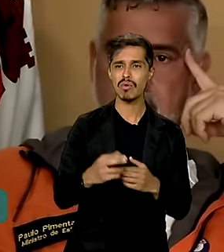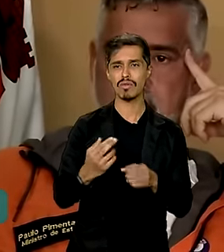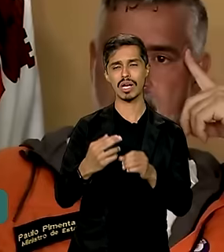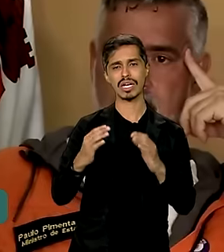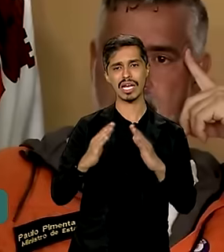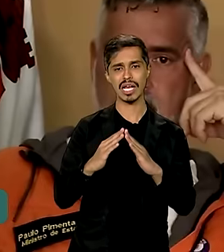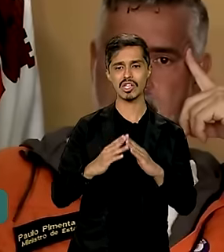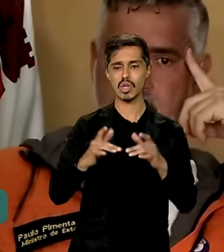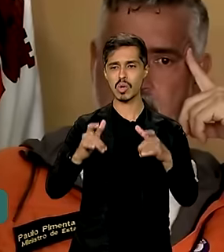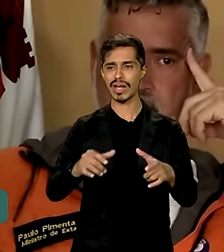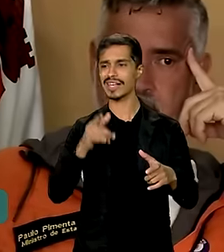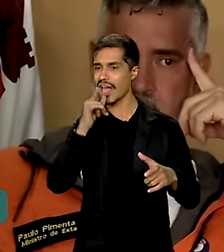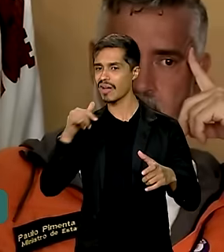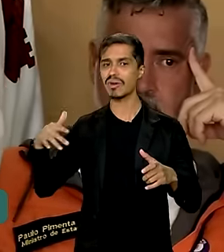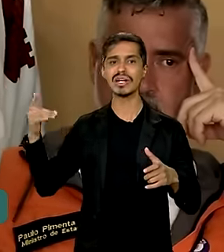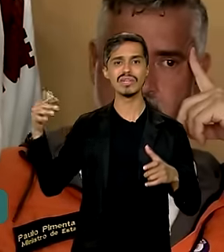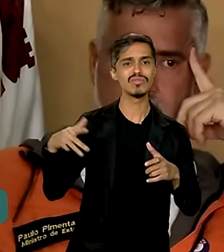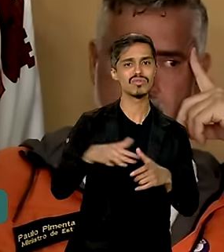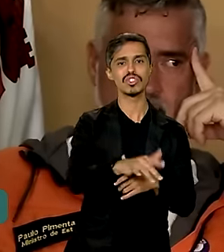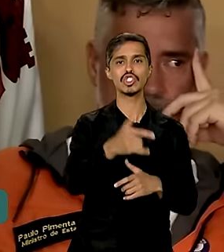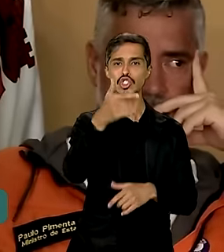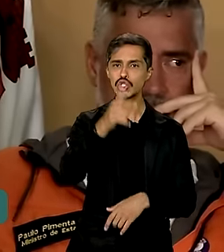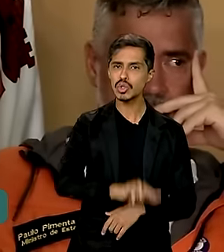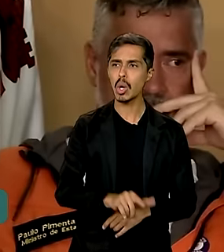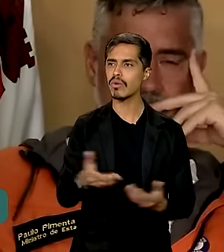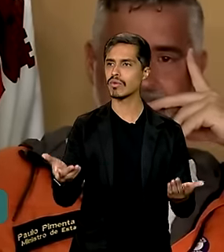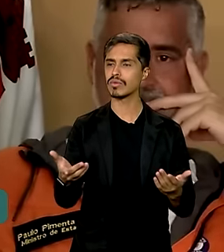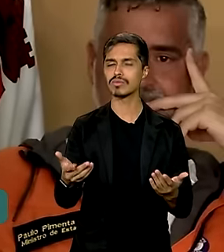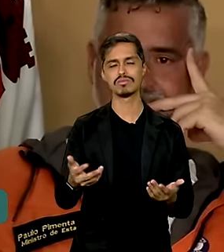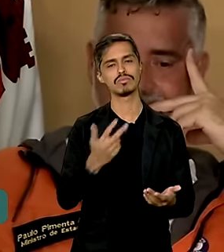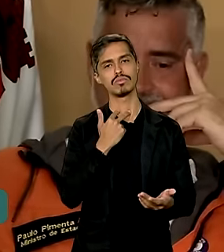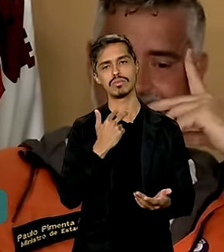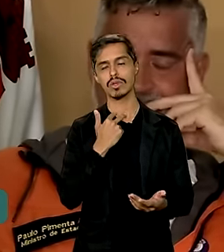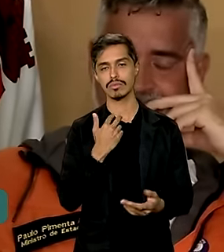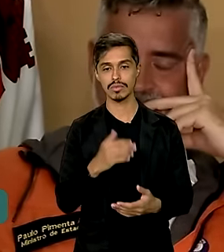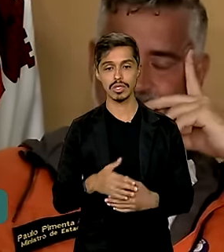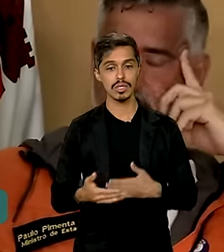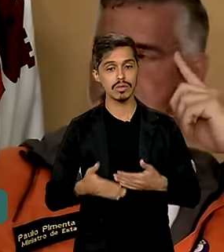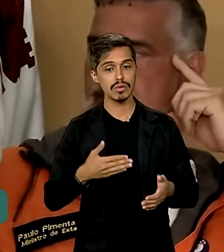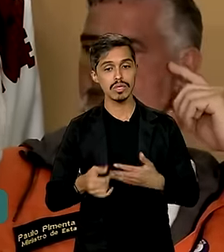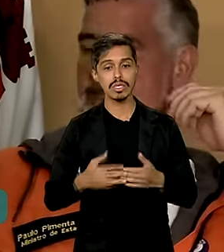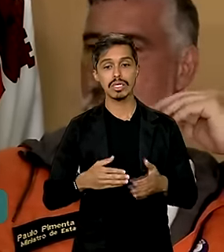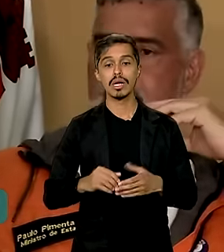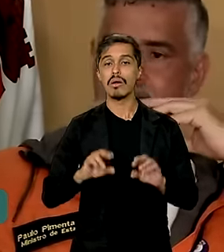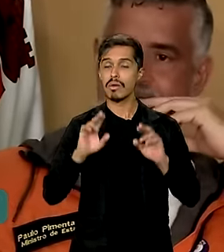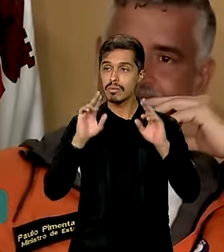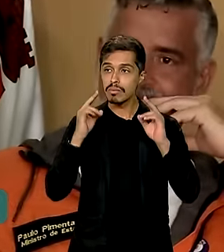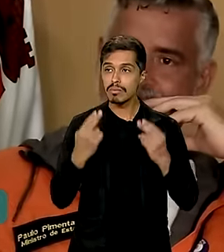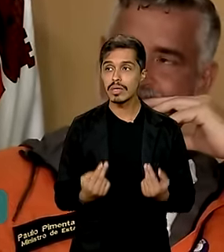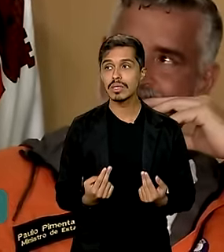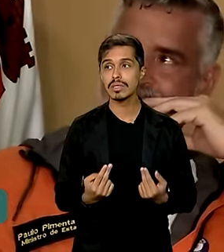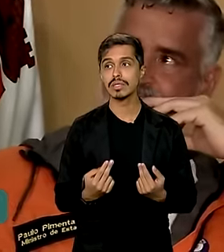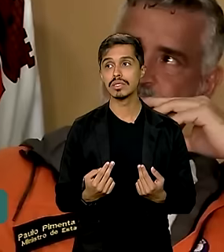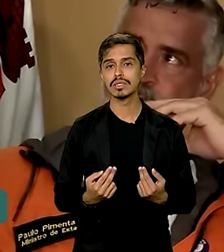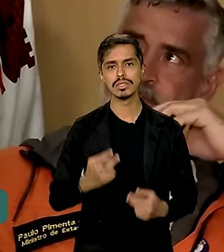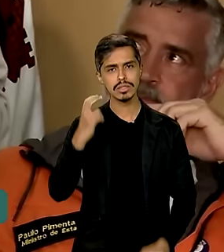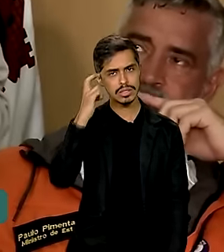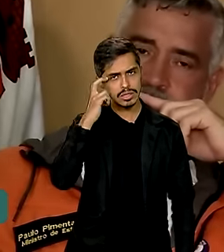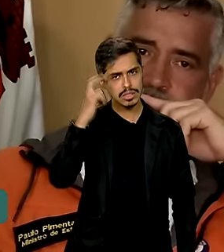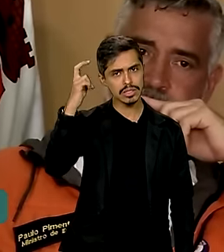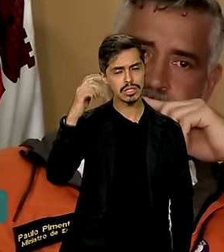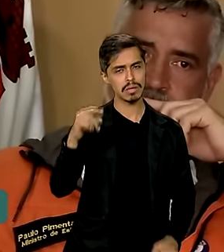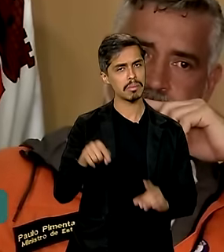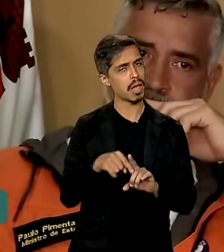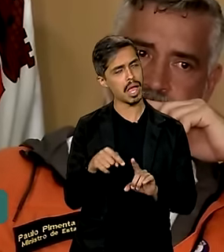aonde a água vai chegar. E qualquer cidadão humano de inteligência